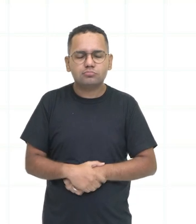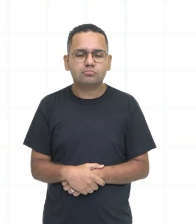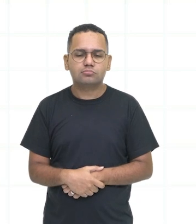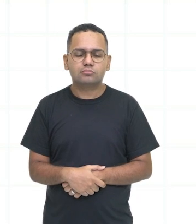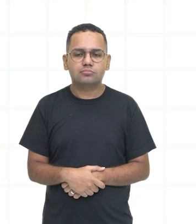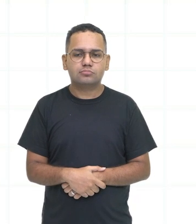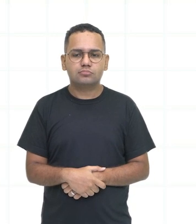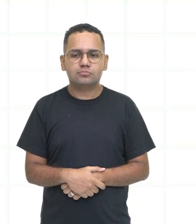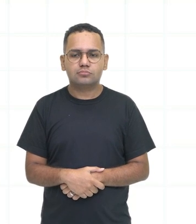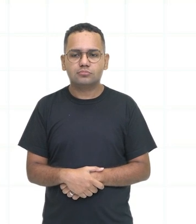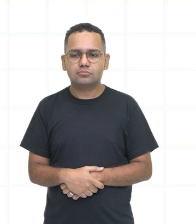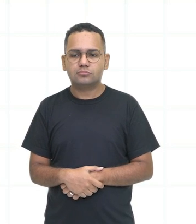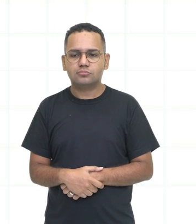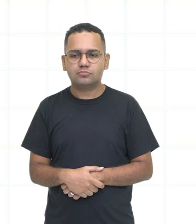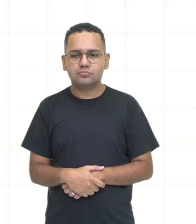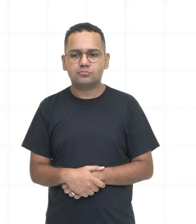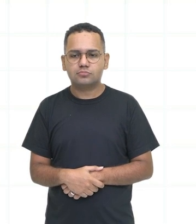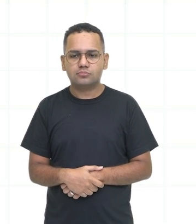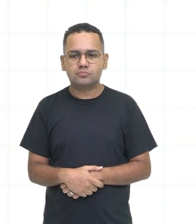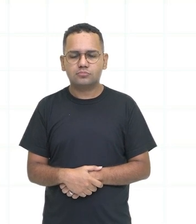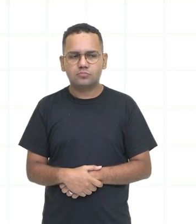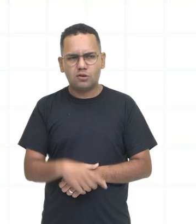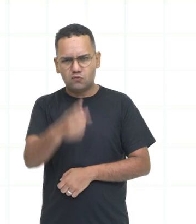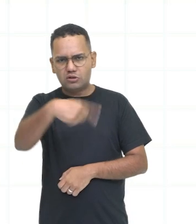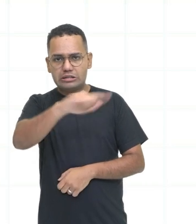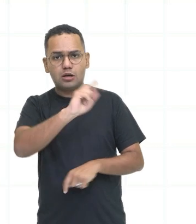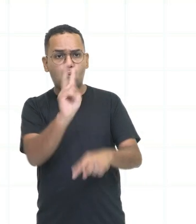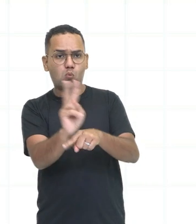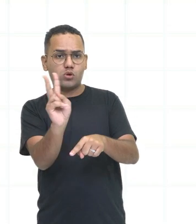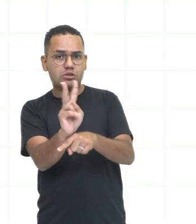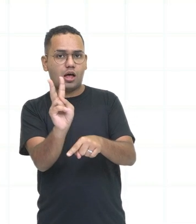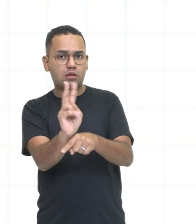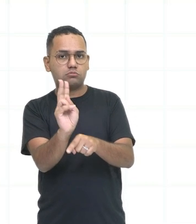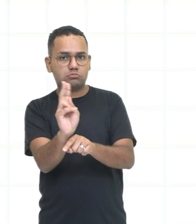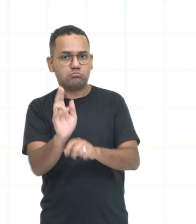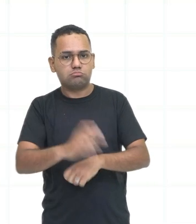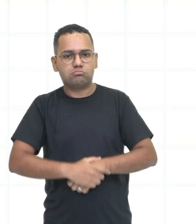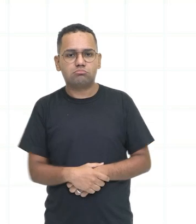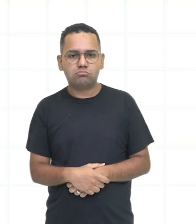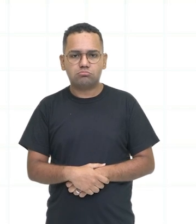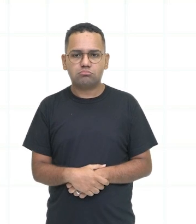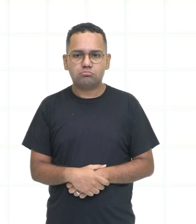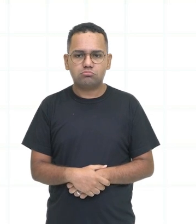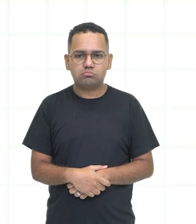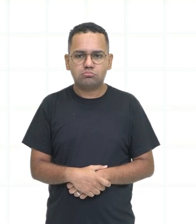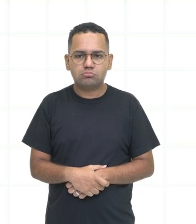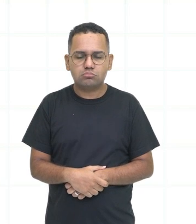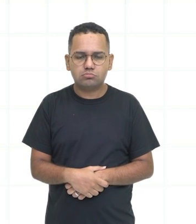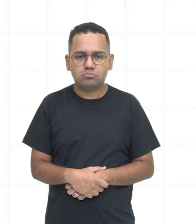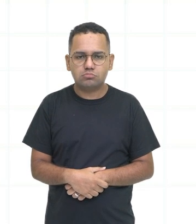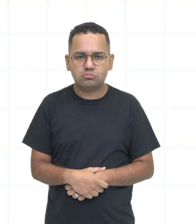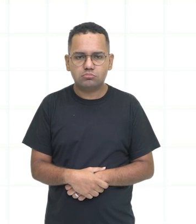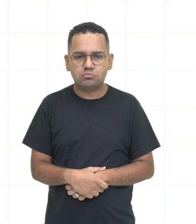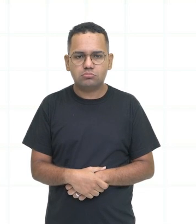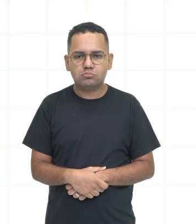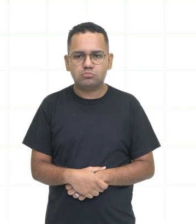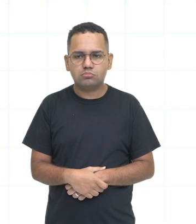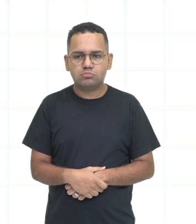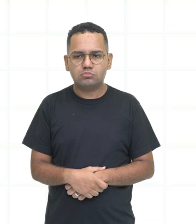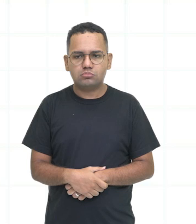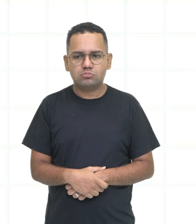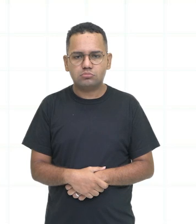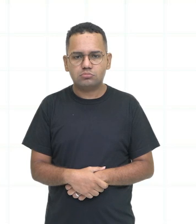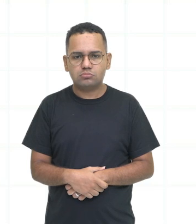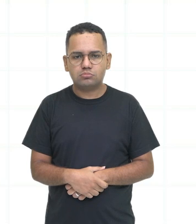cuidado. Take care. Tome cuidado. Então, tome cuidado de vocês mesmos. Uma tradução mais apropriada seria